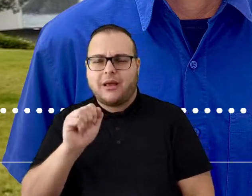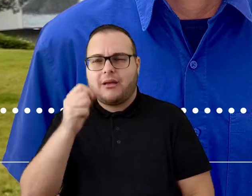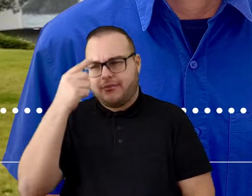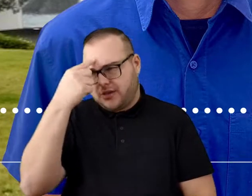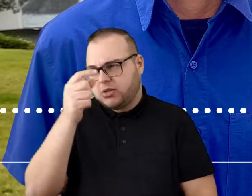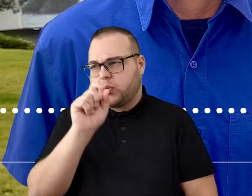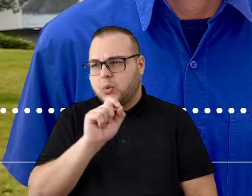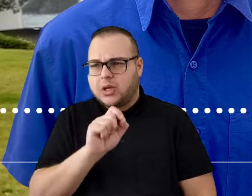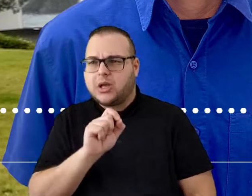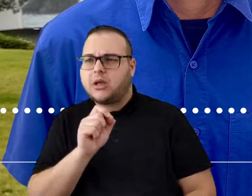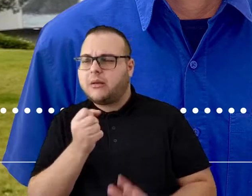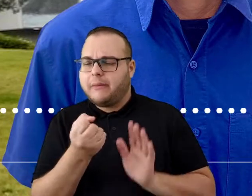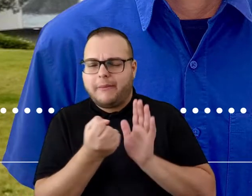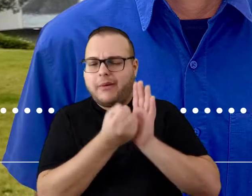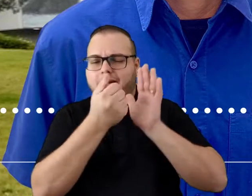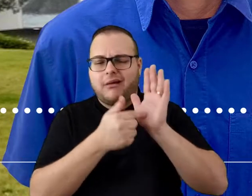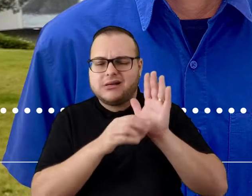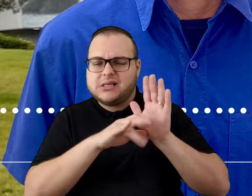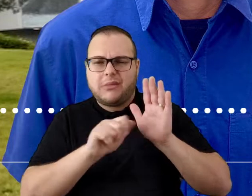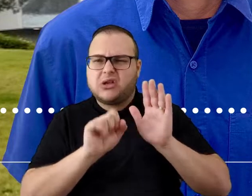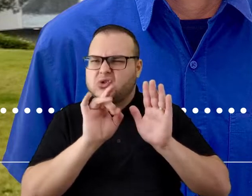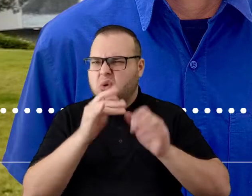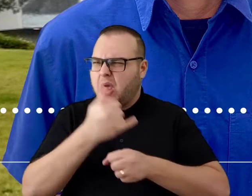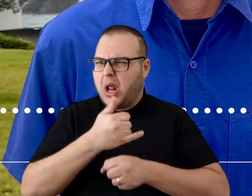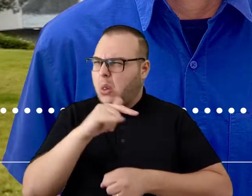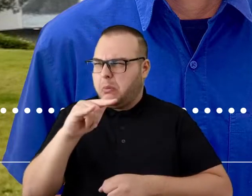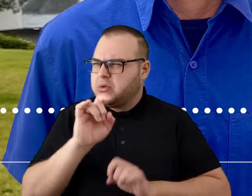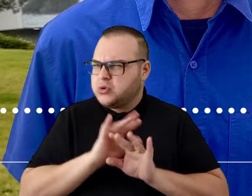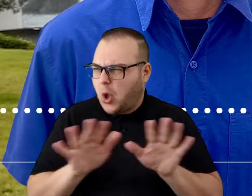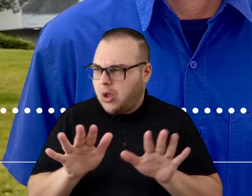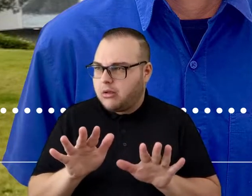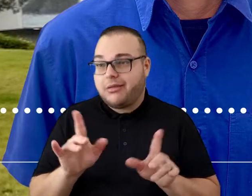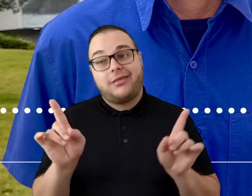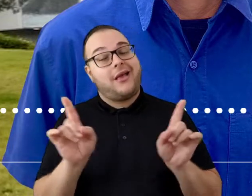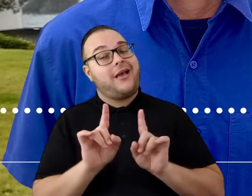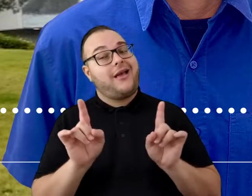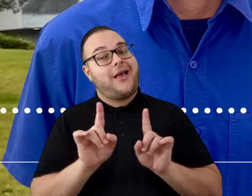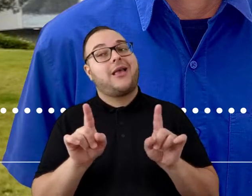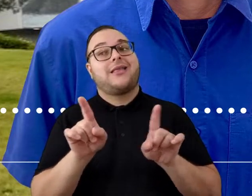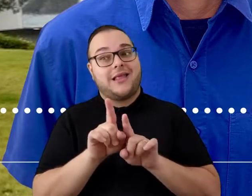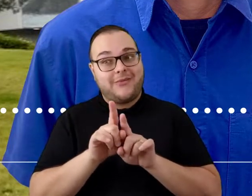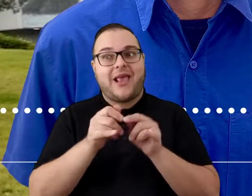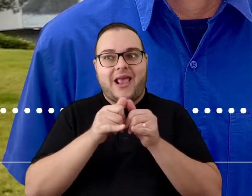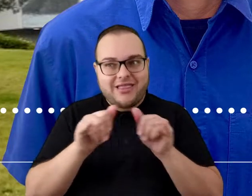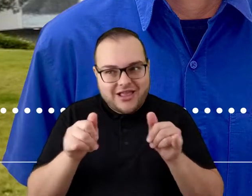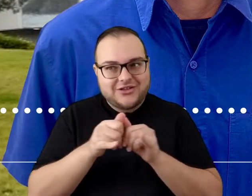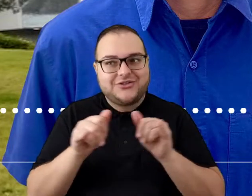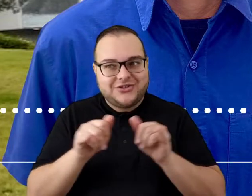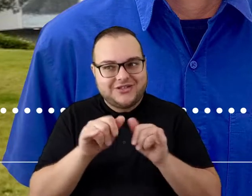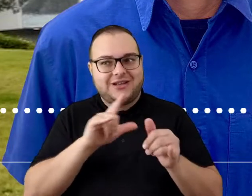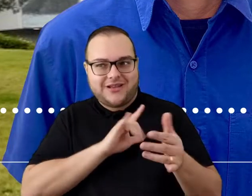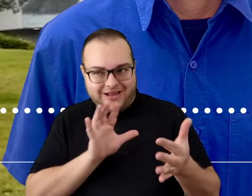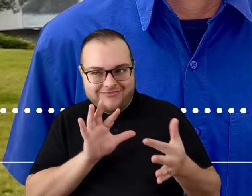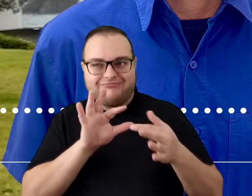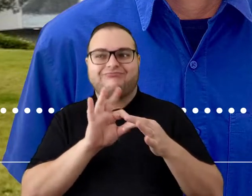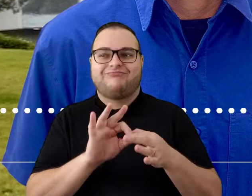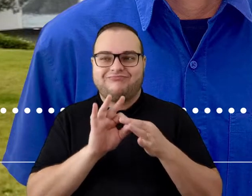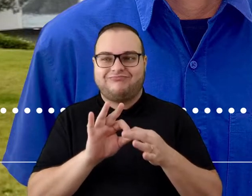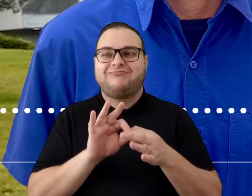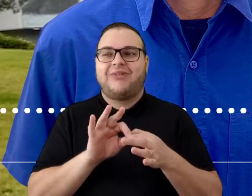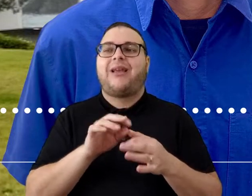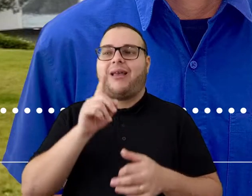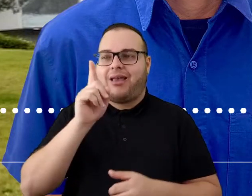logo elas associam a marca somente à produção de alumínio, né? E não é bem assim. Energia também faz parte do nosso negócio